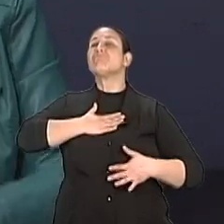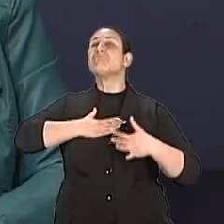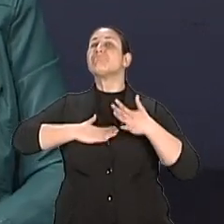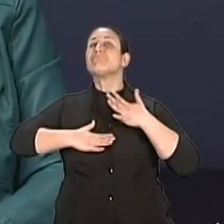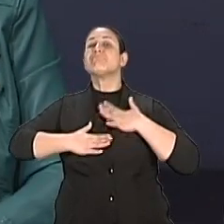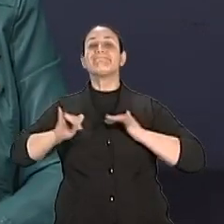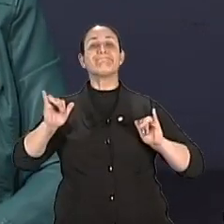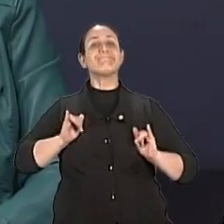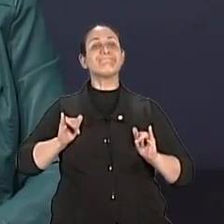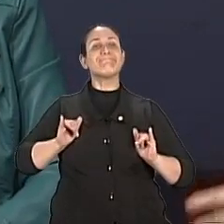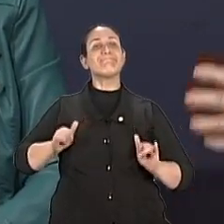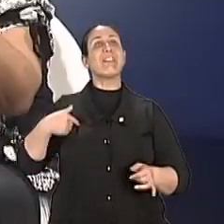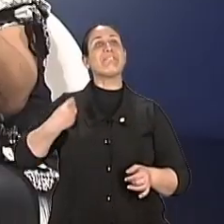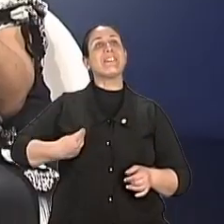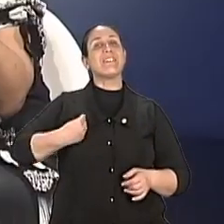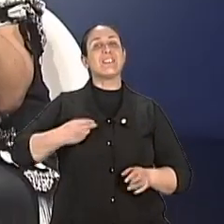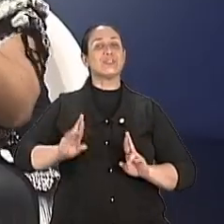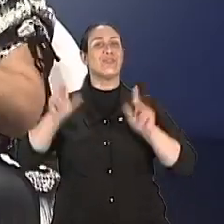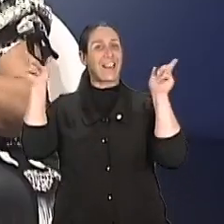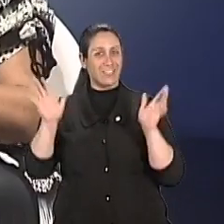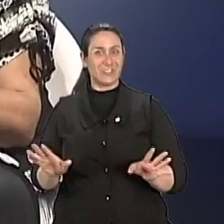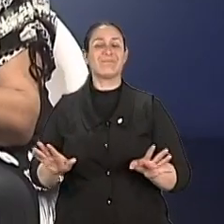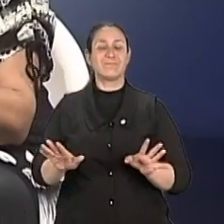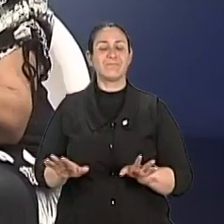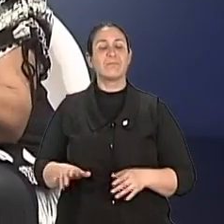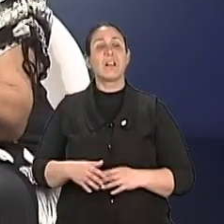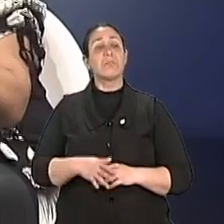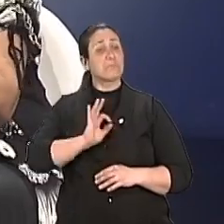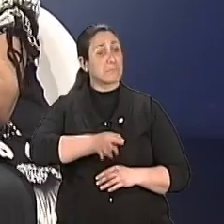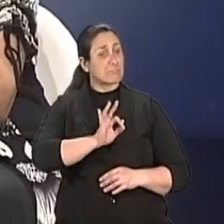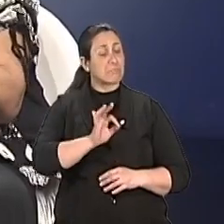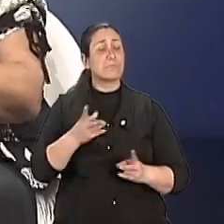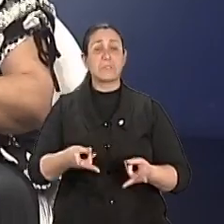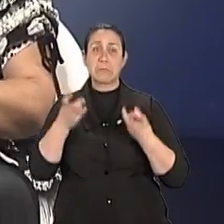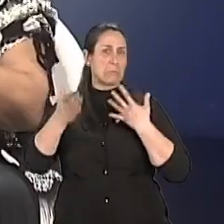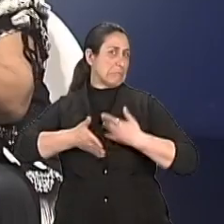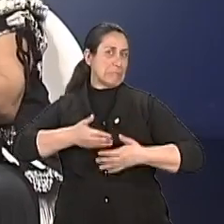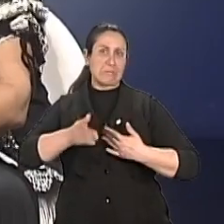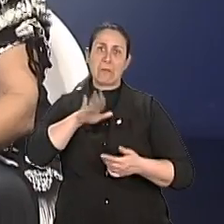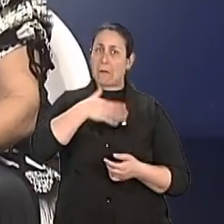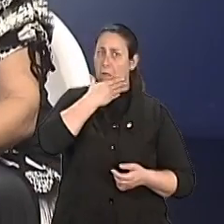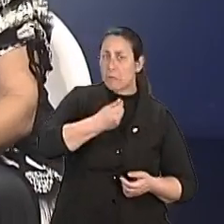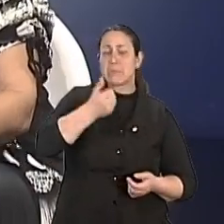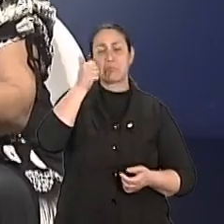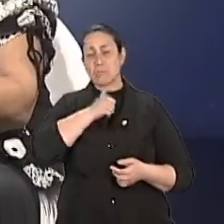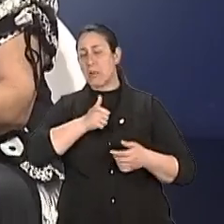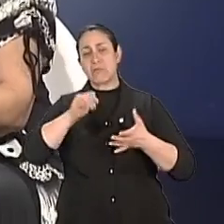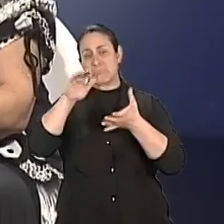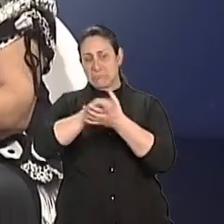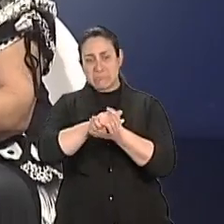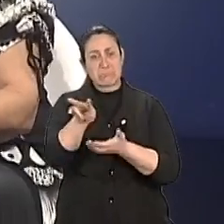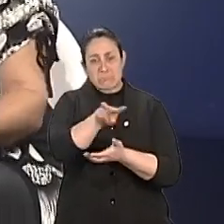de uma forma diferente. Diferente, claro. Mas o que ficou muito claro pra nós aqui, independente do casal refazer a sua vida,